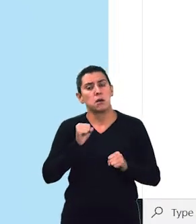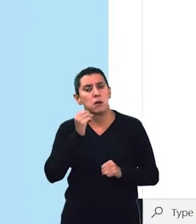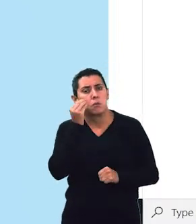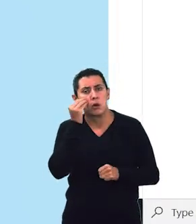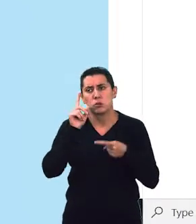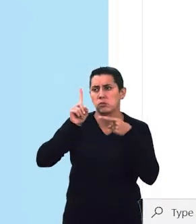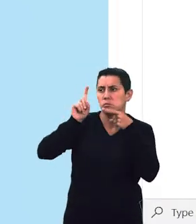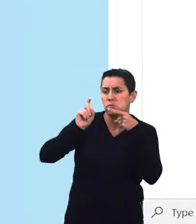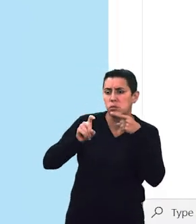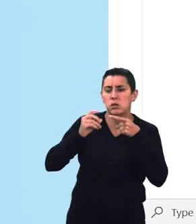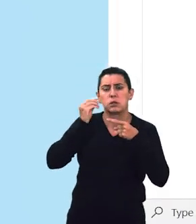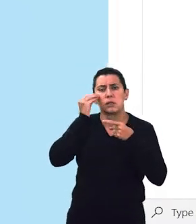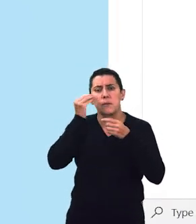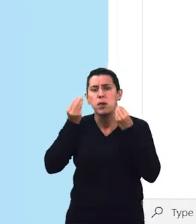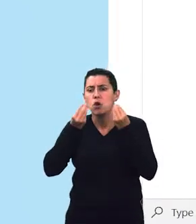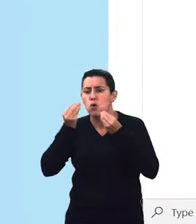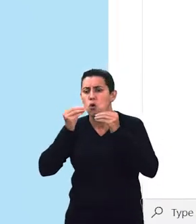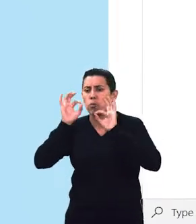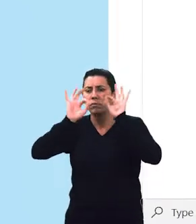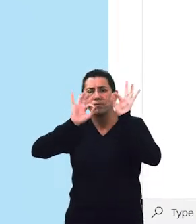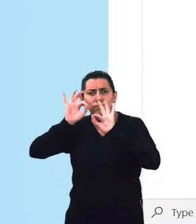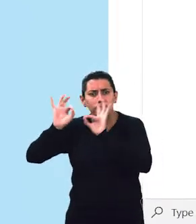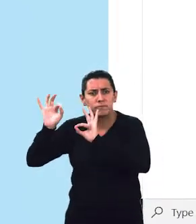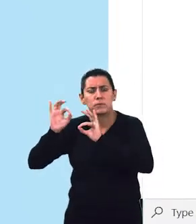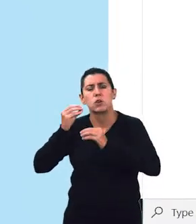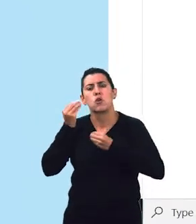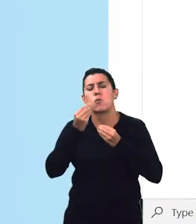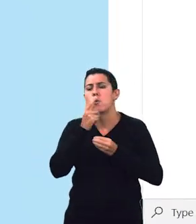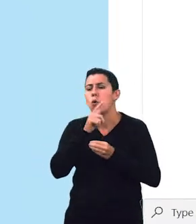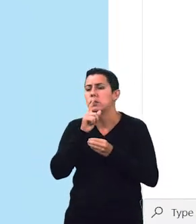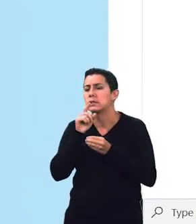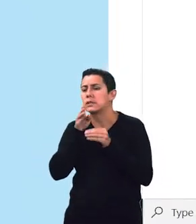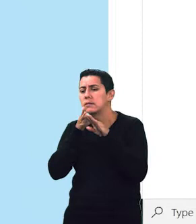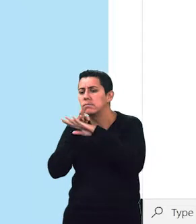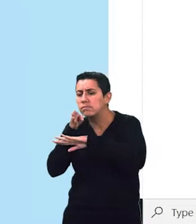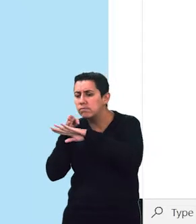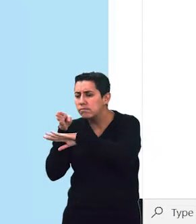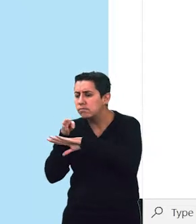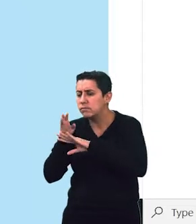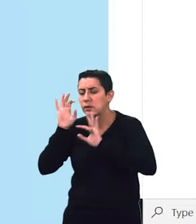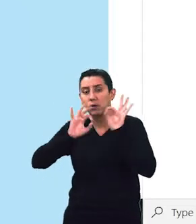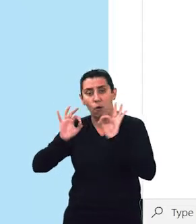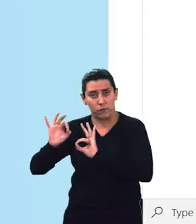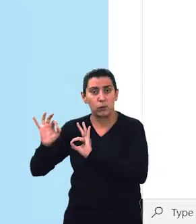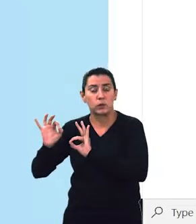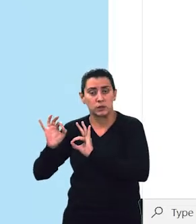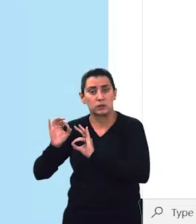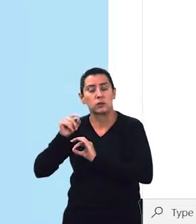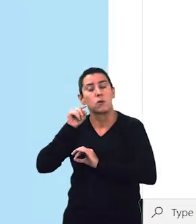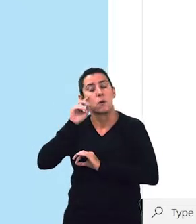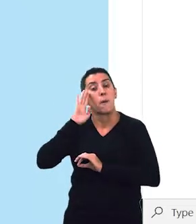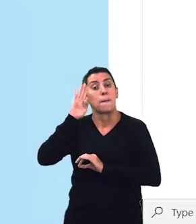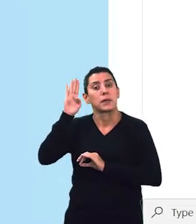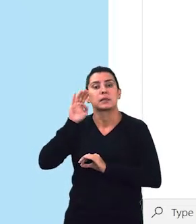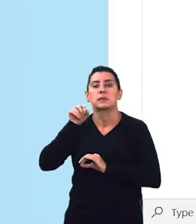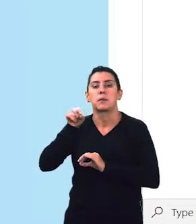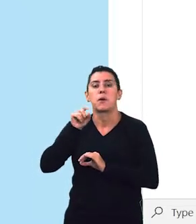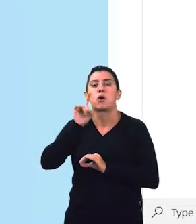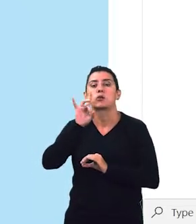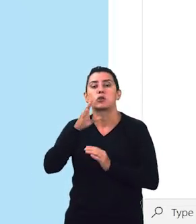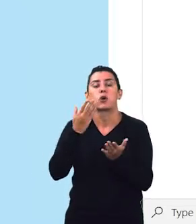algumas informações básicas, entrar nas configurações, mas o nosso objeto aqui de estudo é abrir o